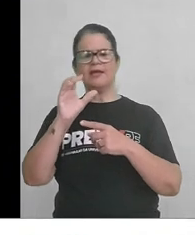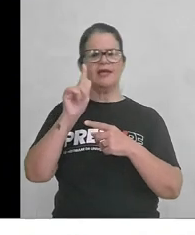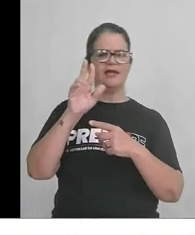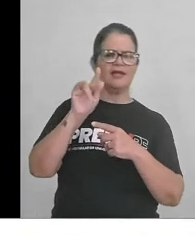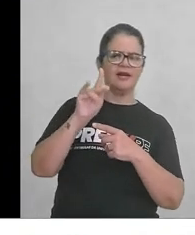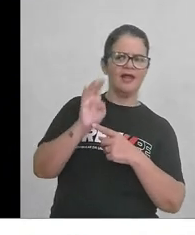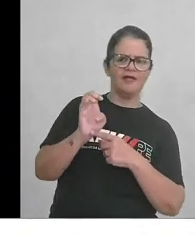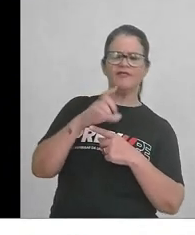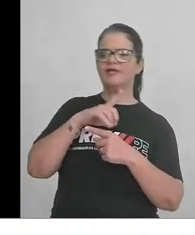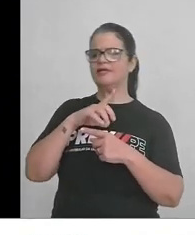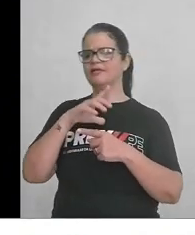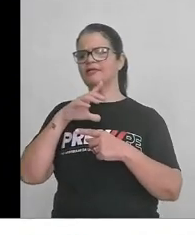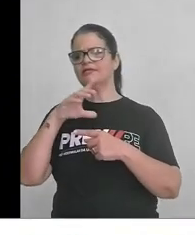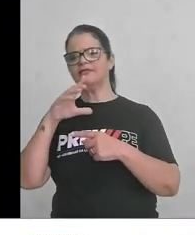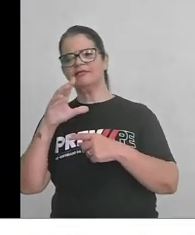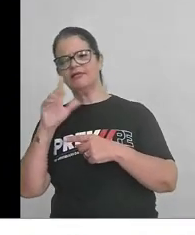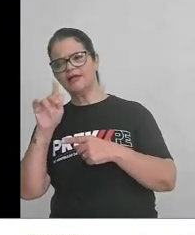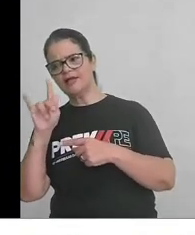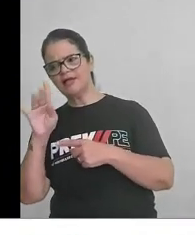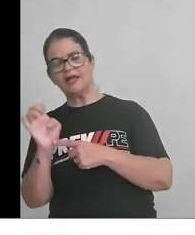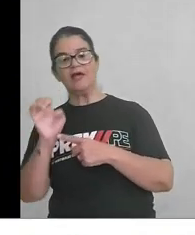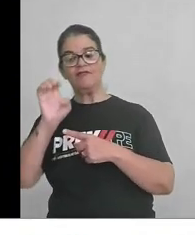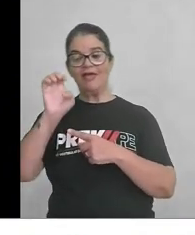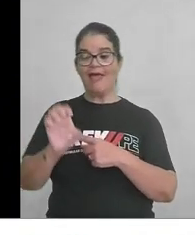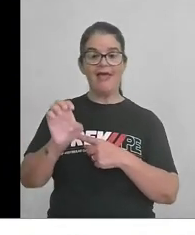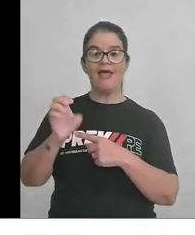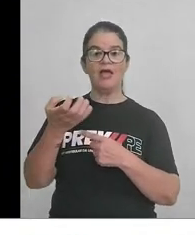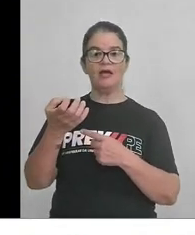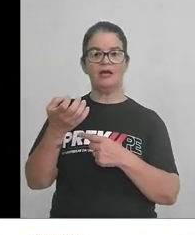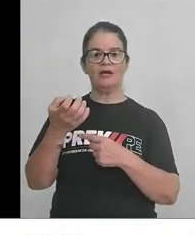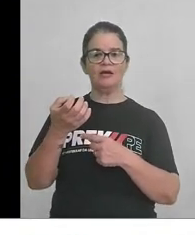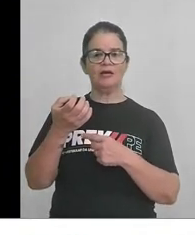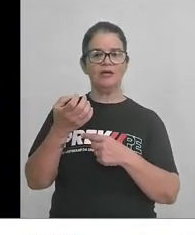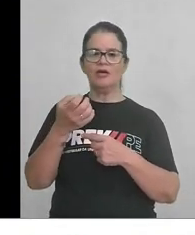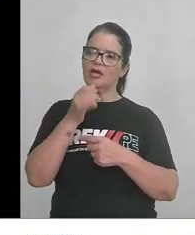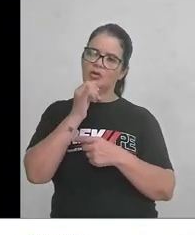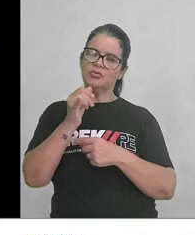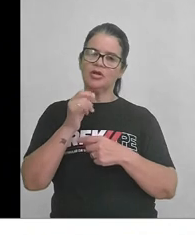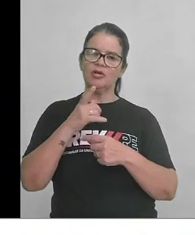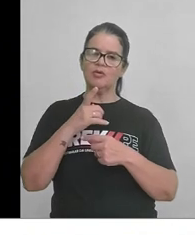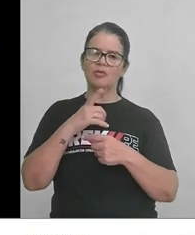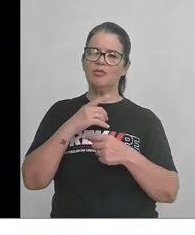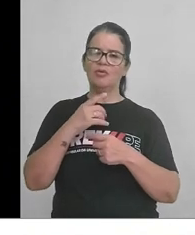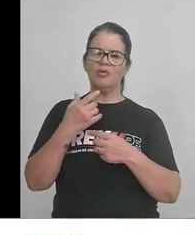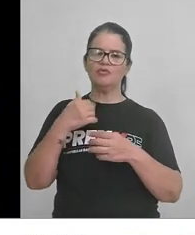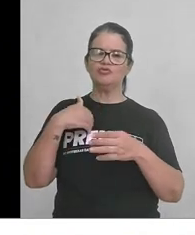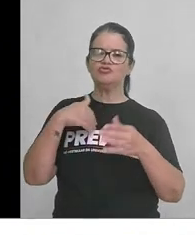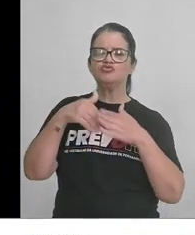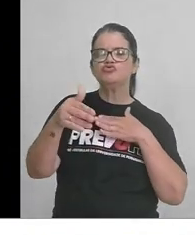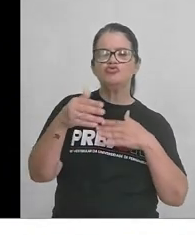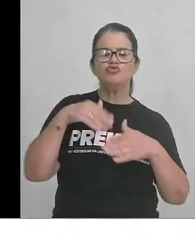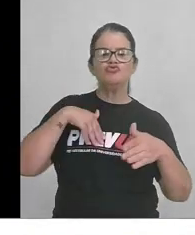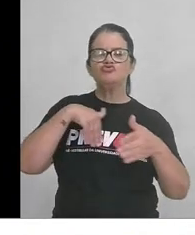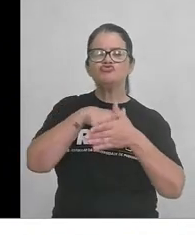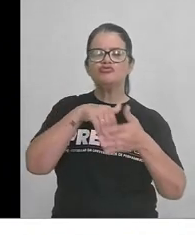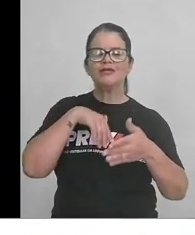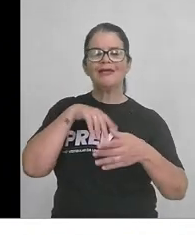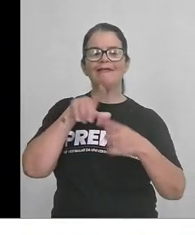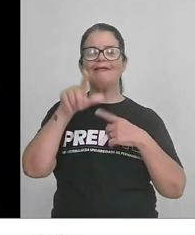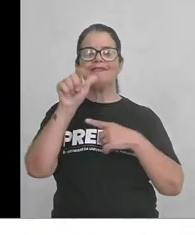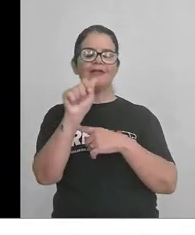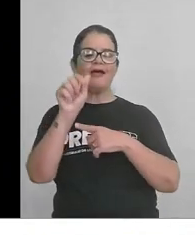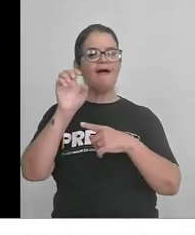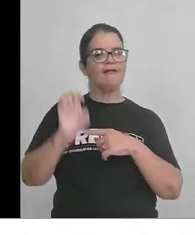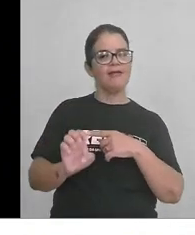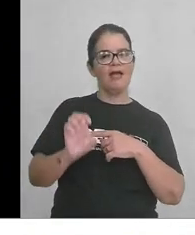grave e a letra D tem grave. Então, eu passo na letra E. Eu chutei. Chutei que eu digo assim. Lutei para fora. Letra A e letra E.